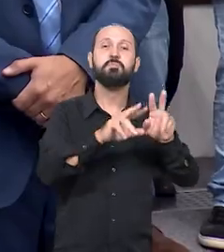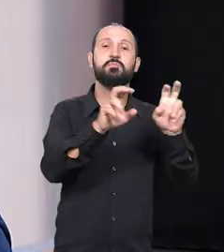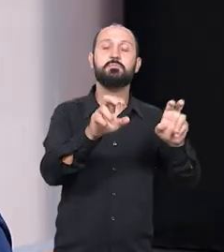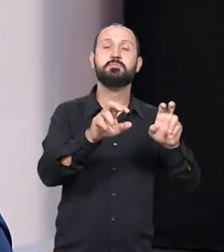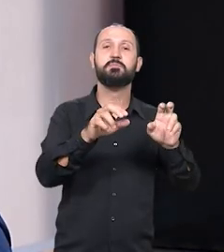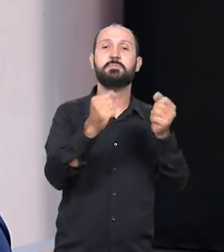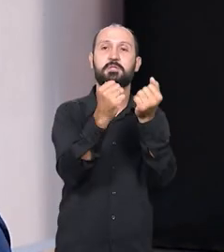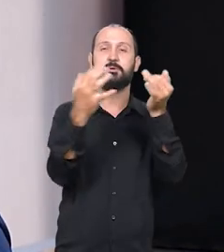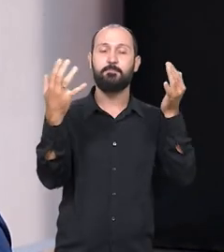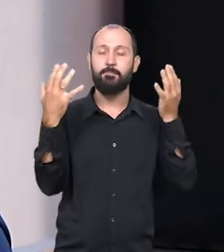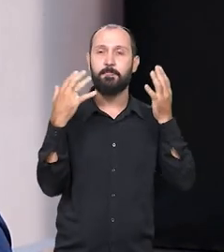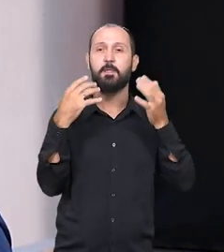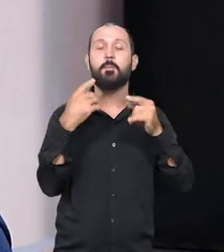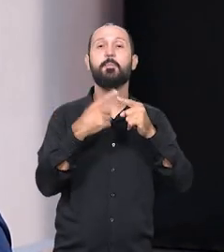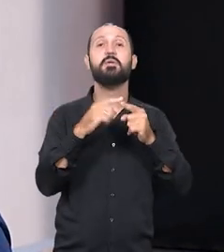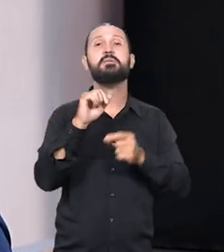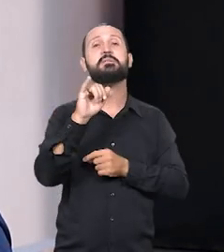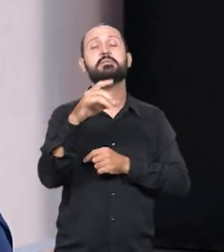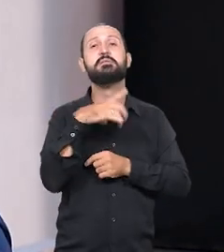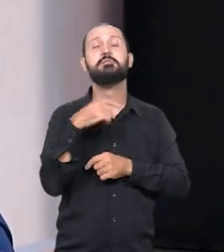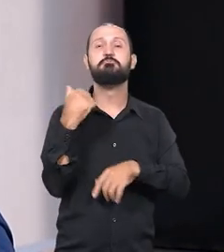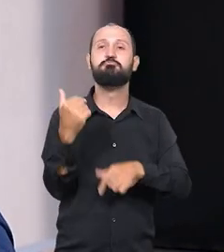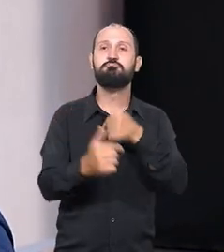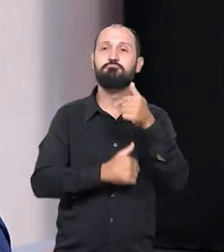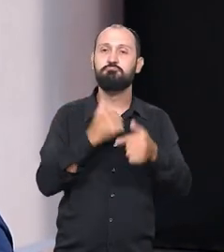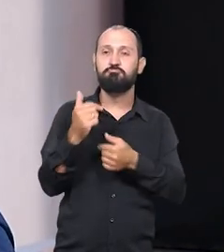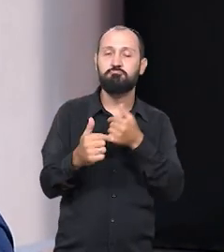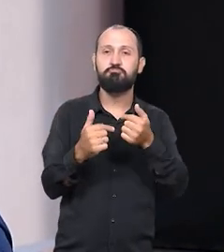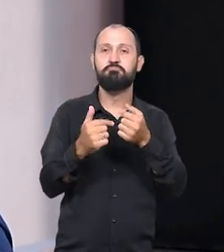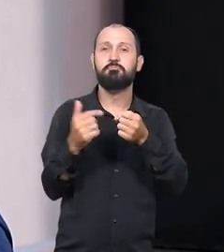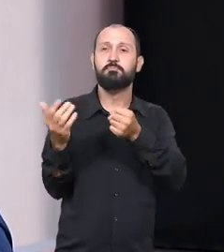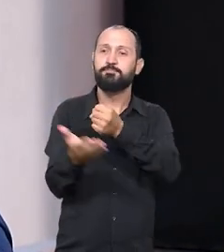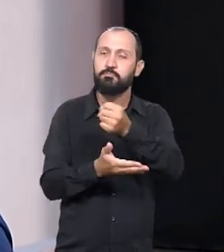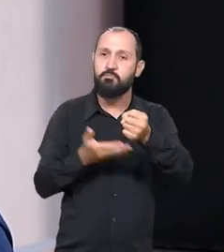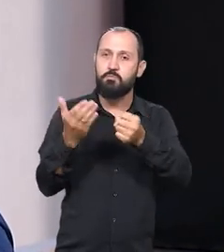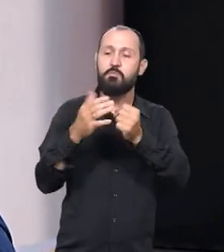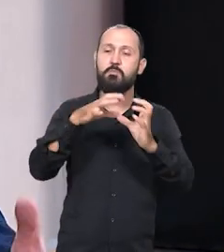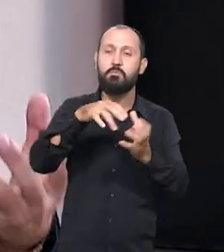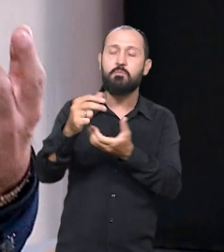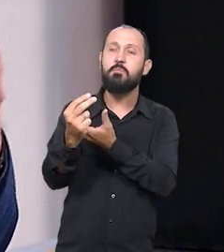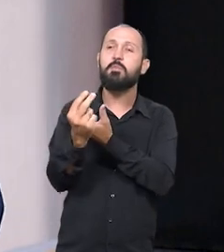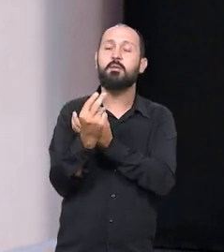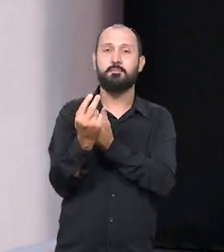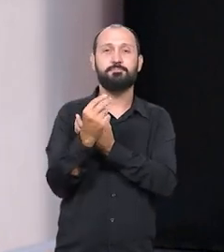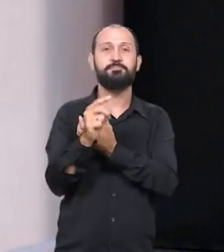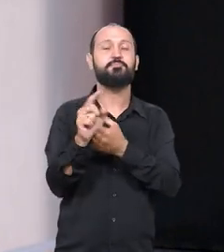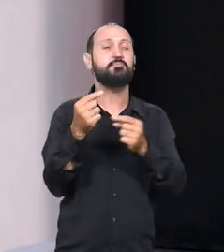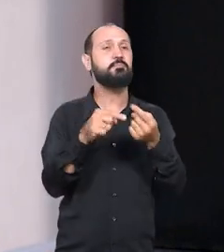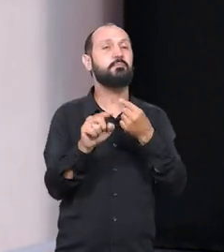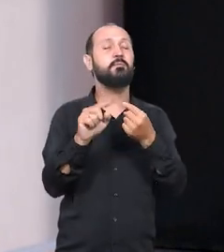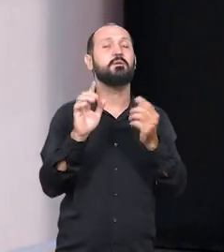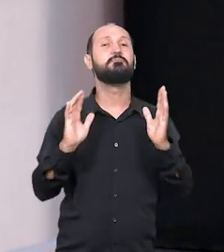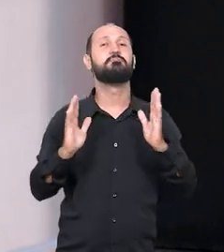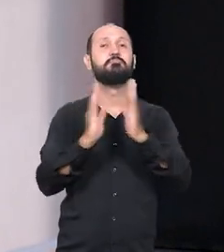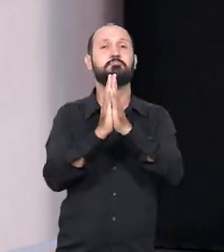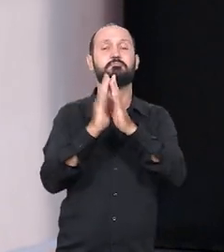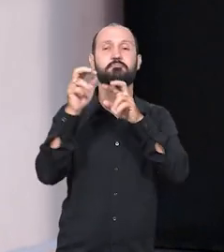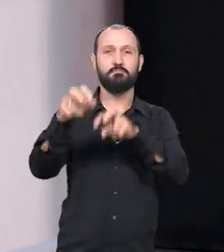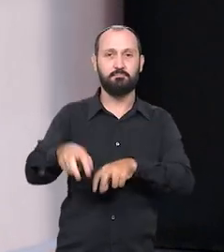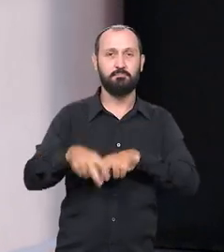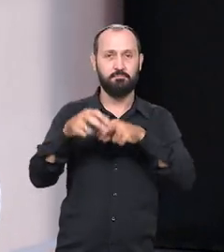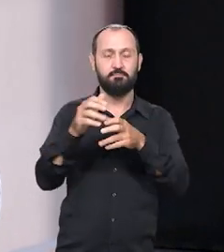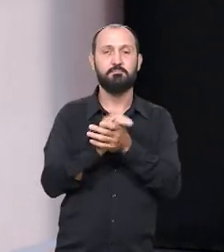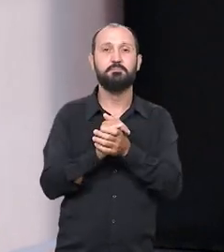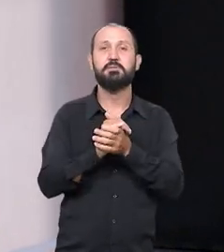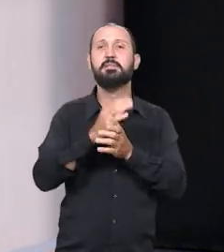de comissão, porque senão o trabalho sustentável levantado pela esquerda não pode se confrontar com a produção. Então